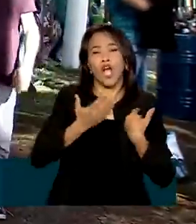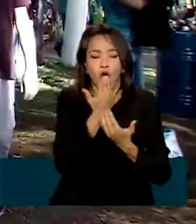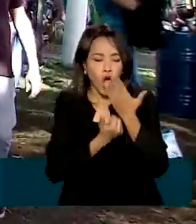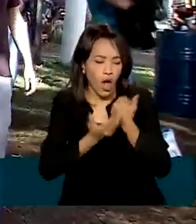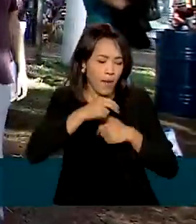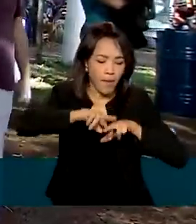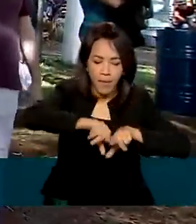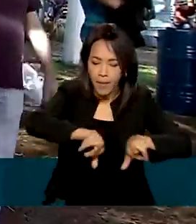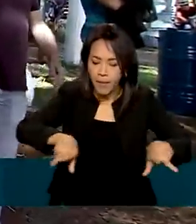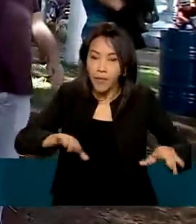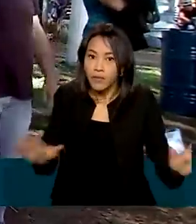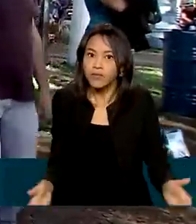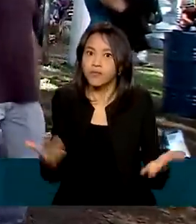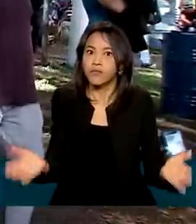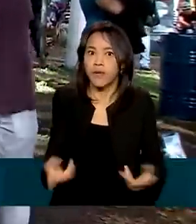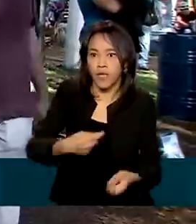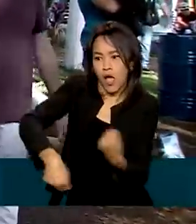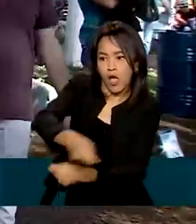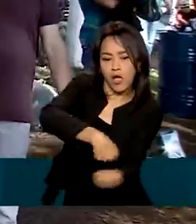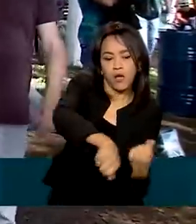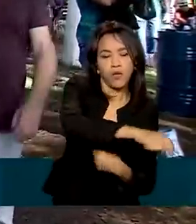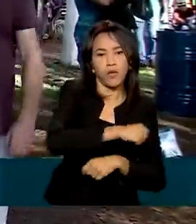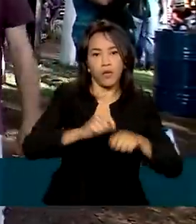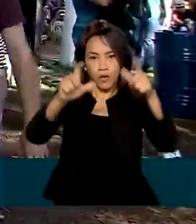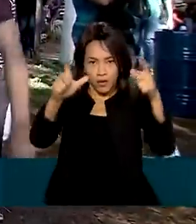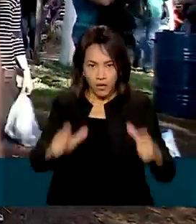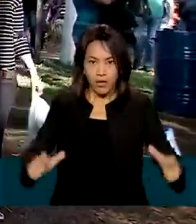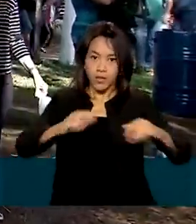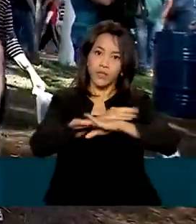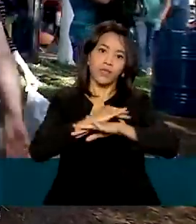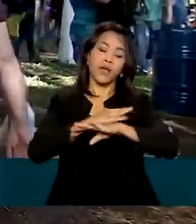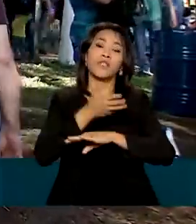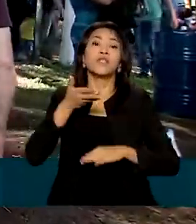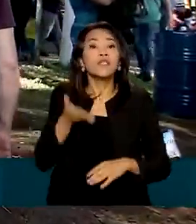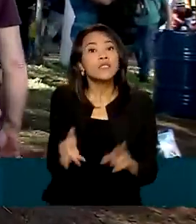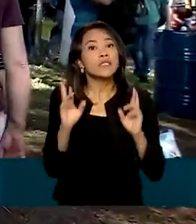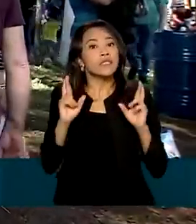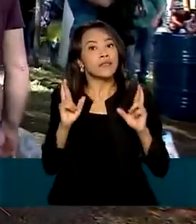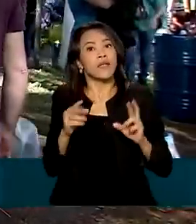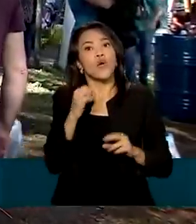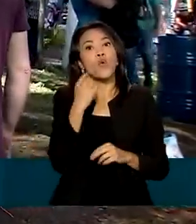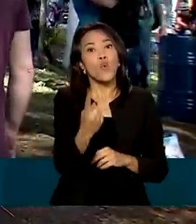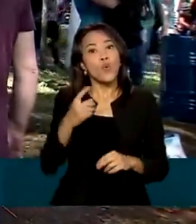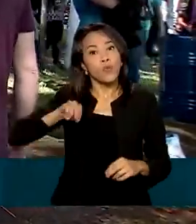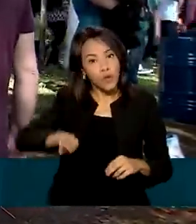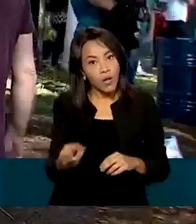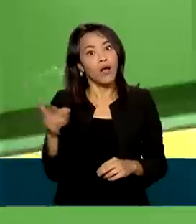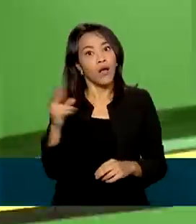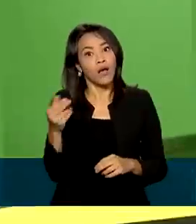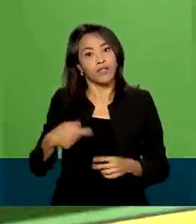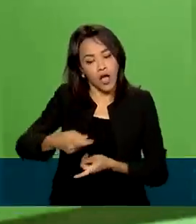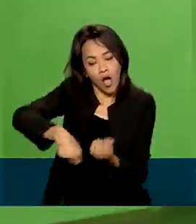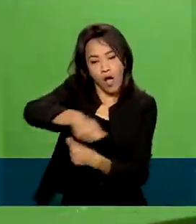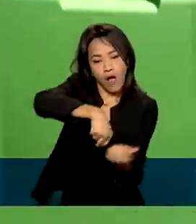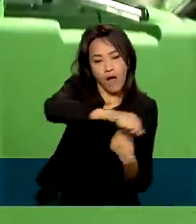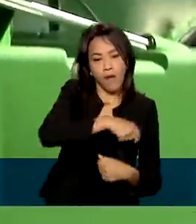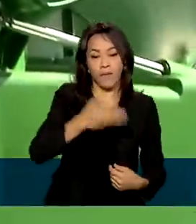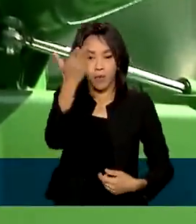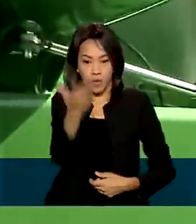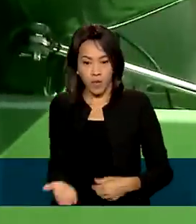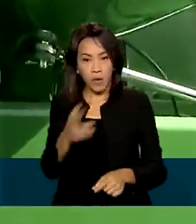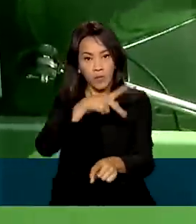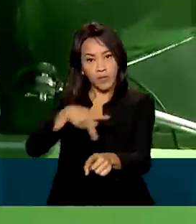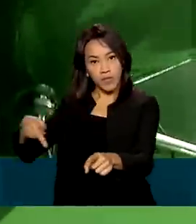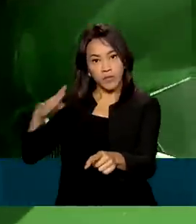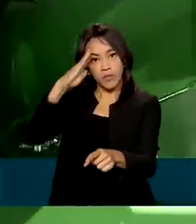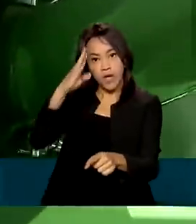fomenta a economia local. A expectativa é uma movimentação de um bilhão de reais em negócios. O presidente Jair Bolsonaro